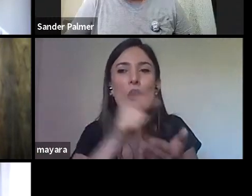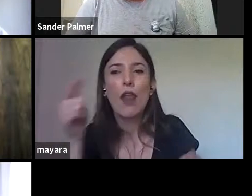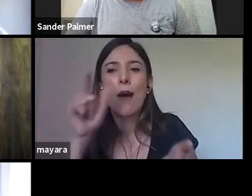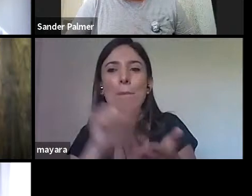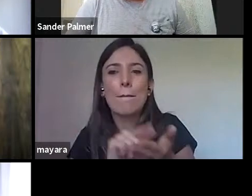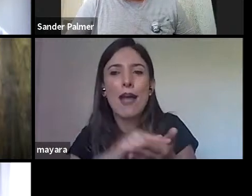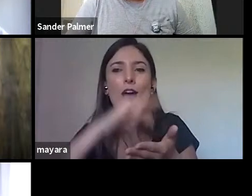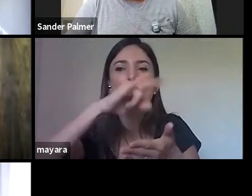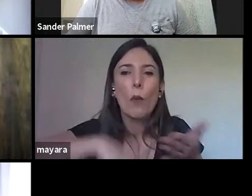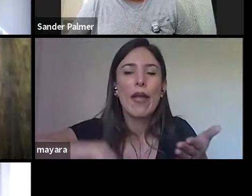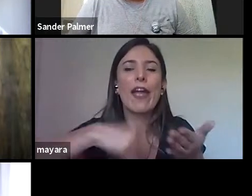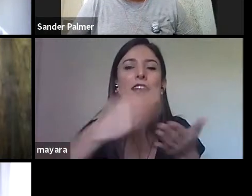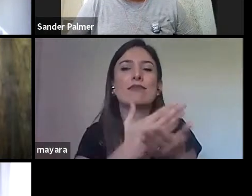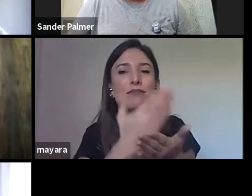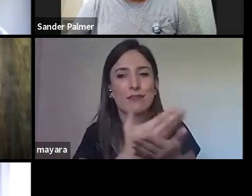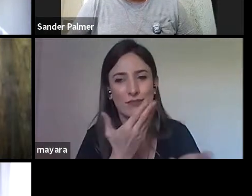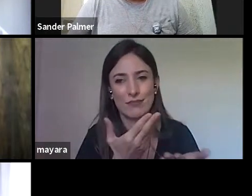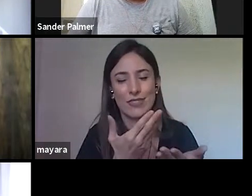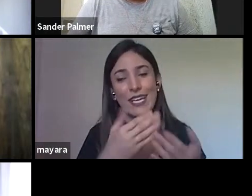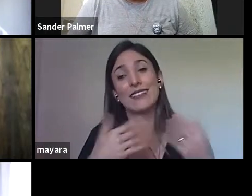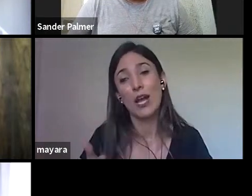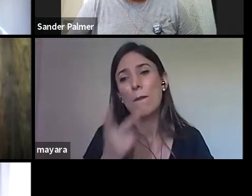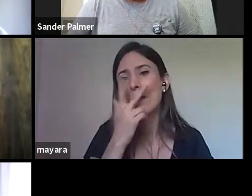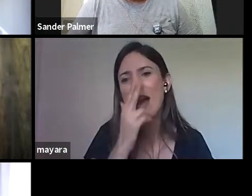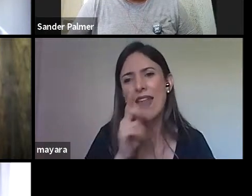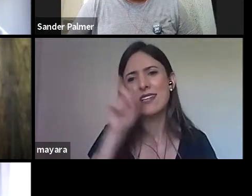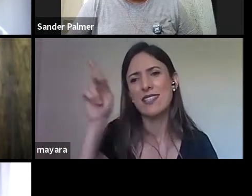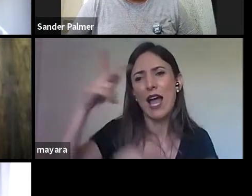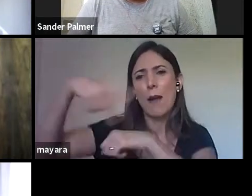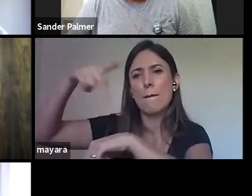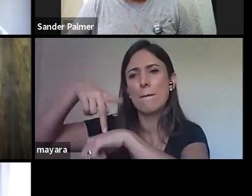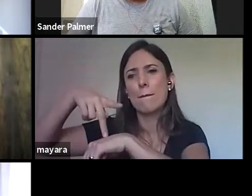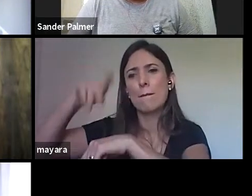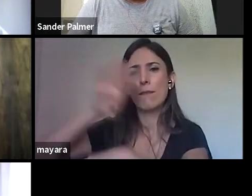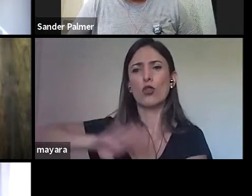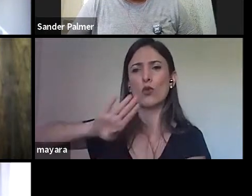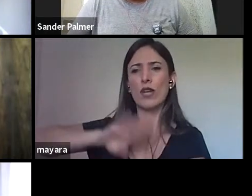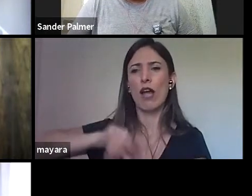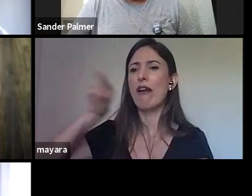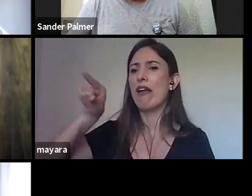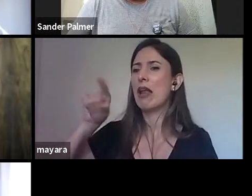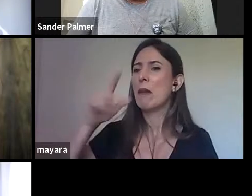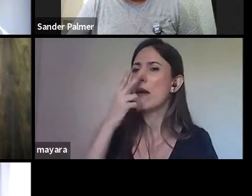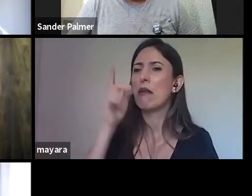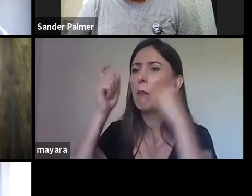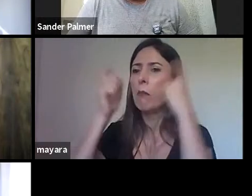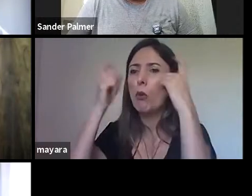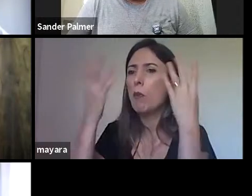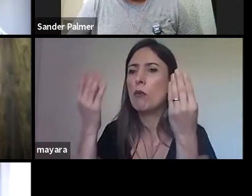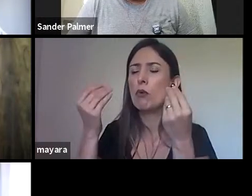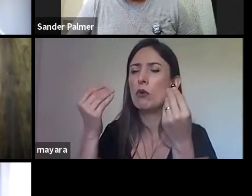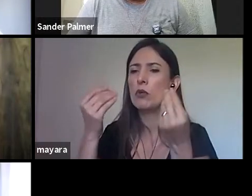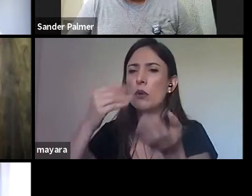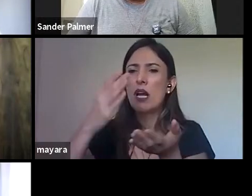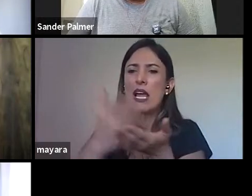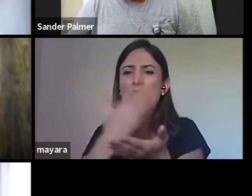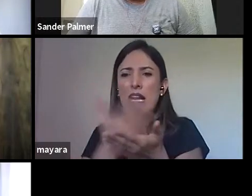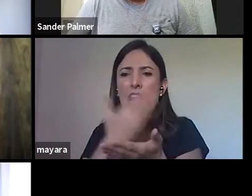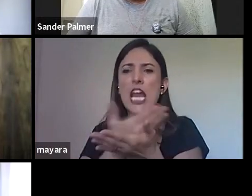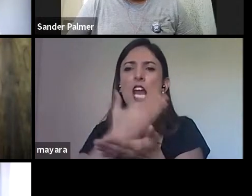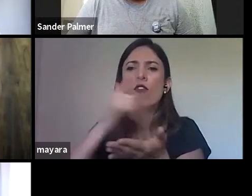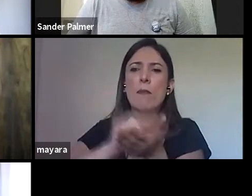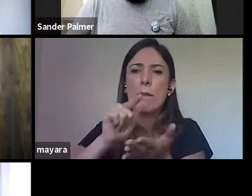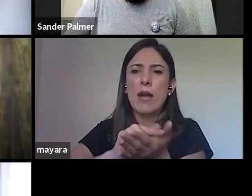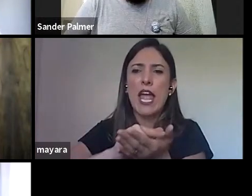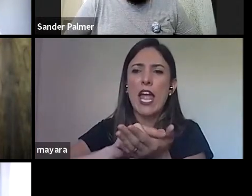não é tão forte quanto o nosso caminho, tá? Os nossos incentivos e políticas de